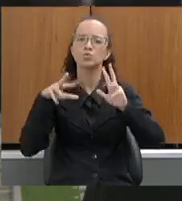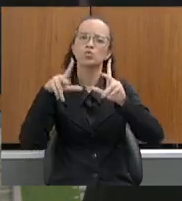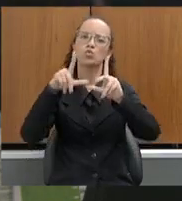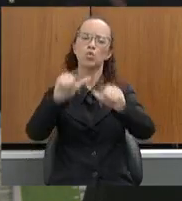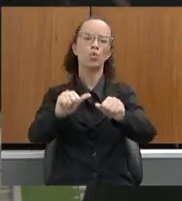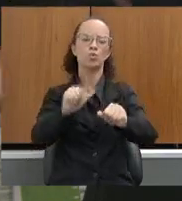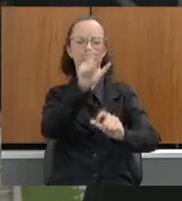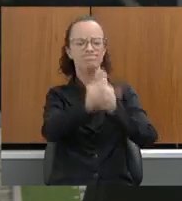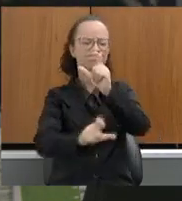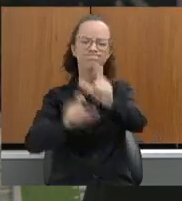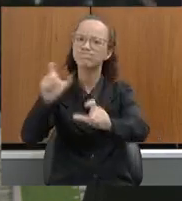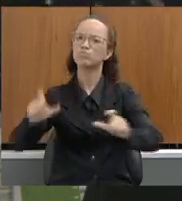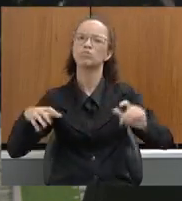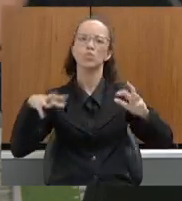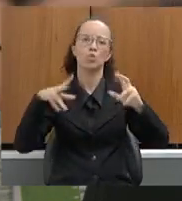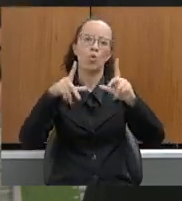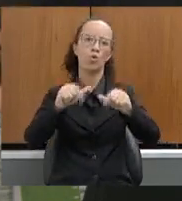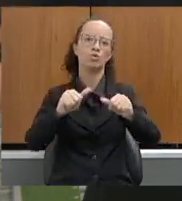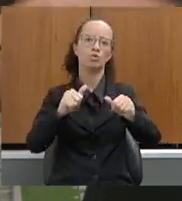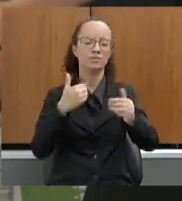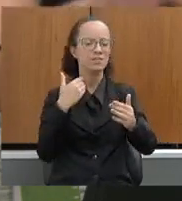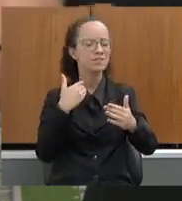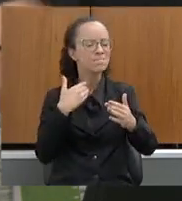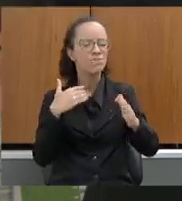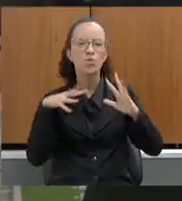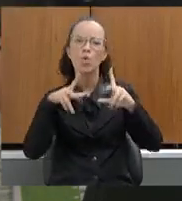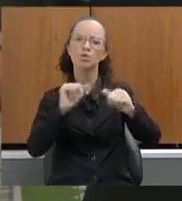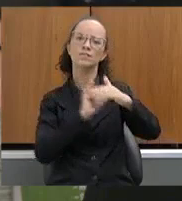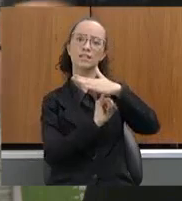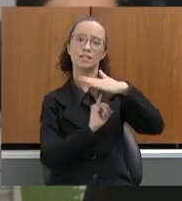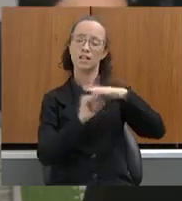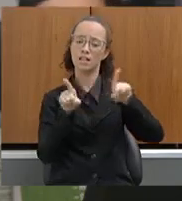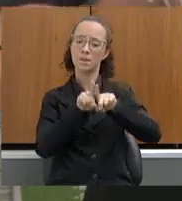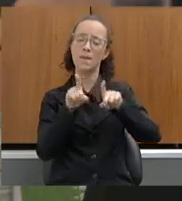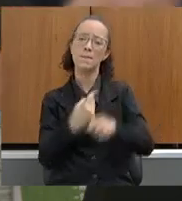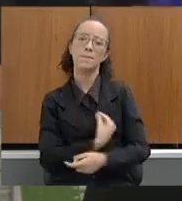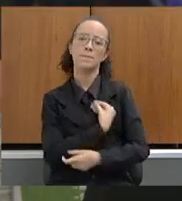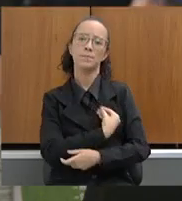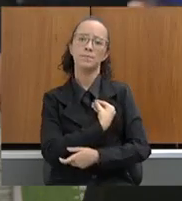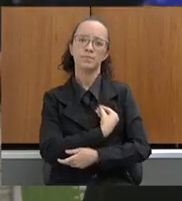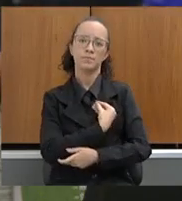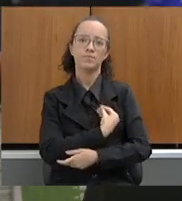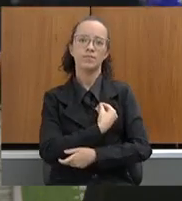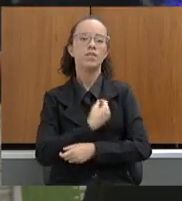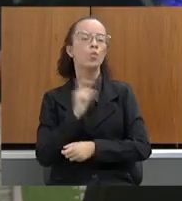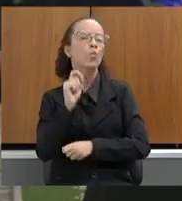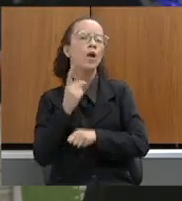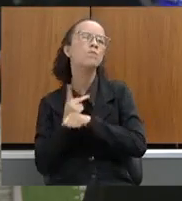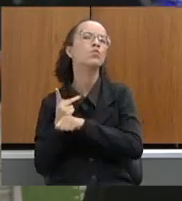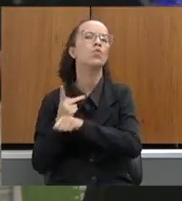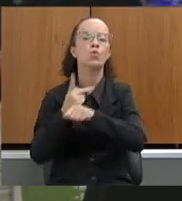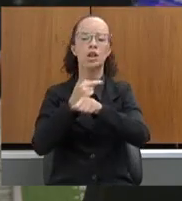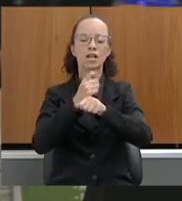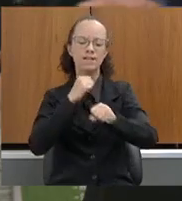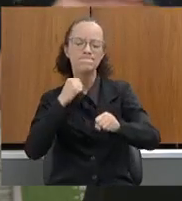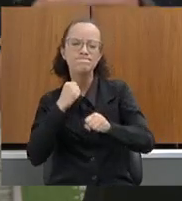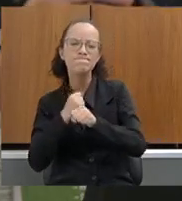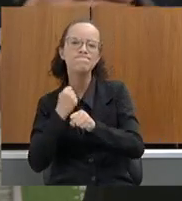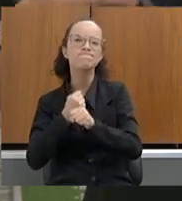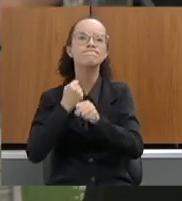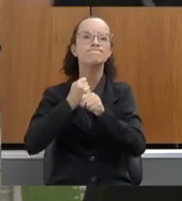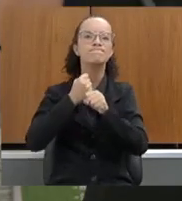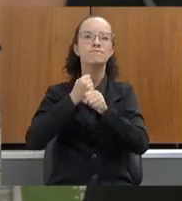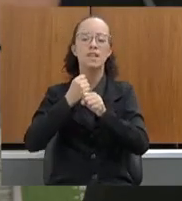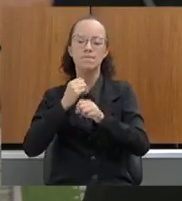os cidadãos, todos os cidadãos, todas as entidades participar da busca, da construção de